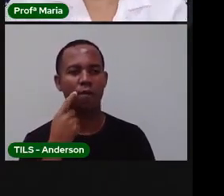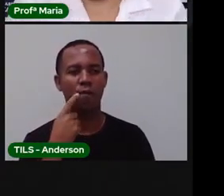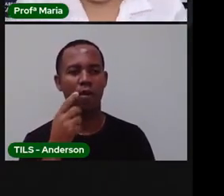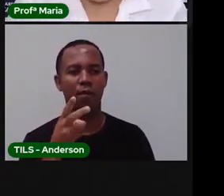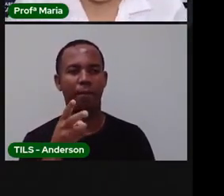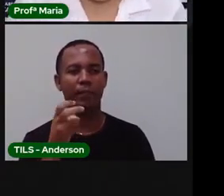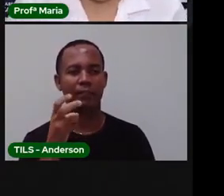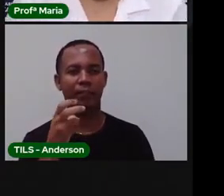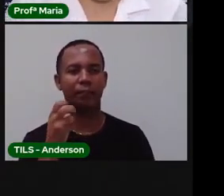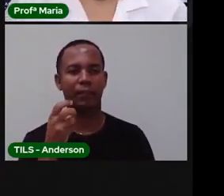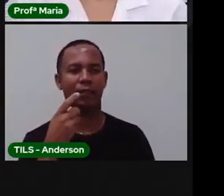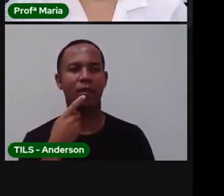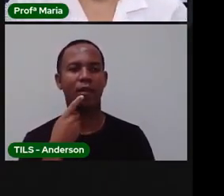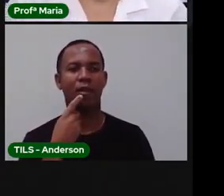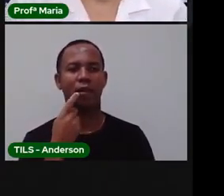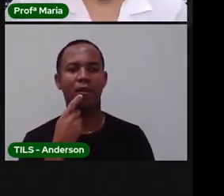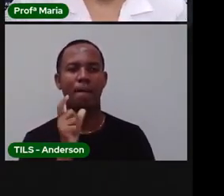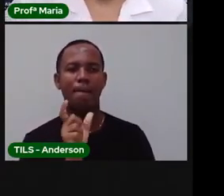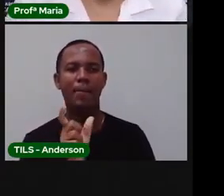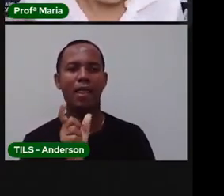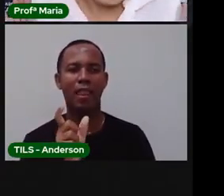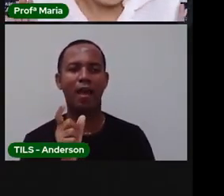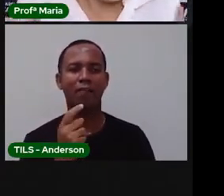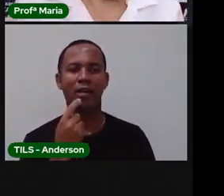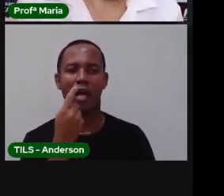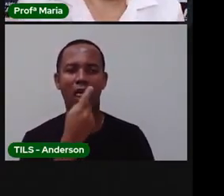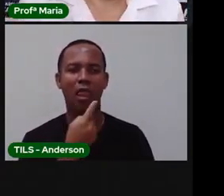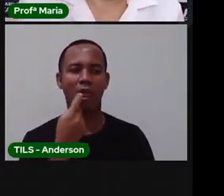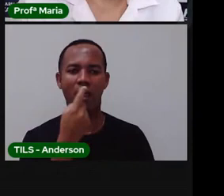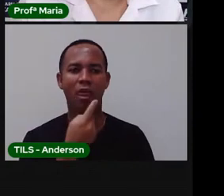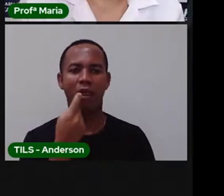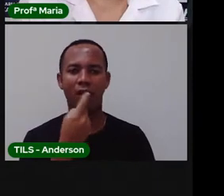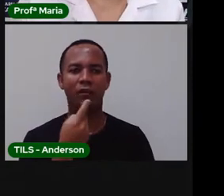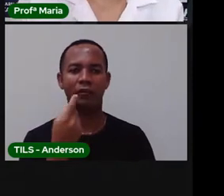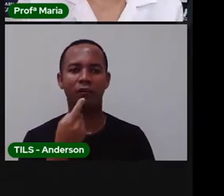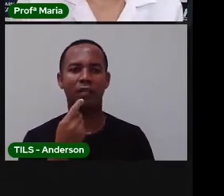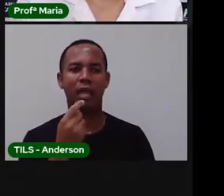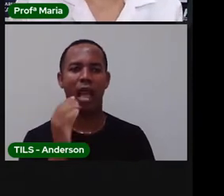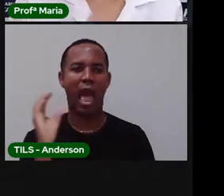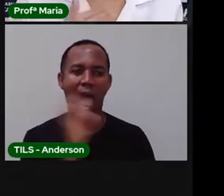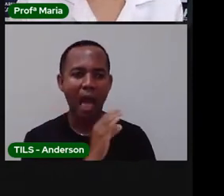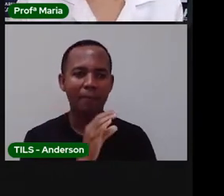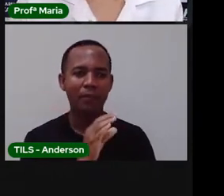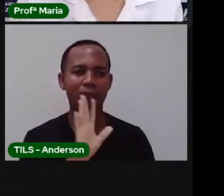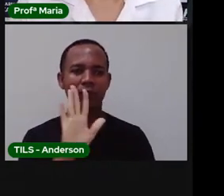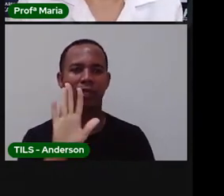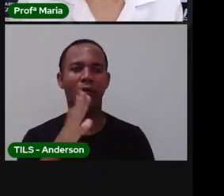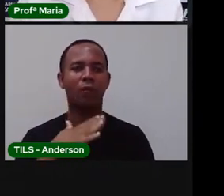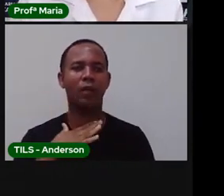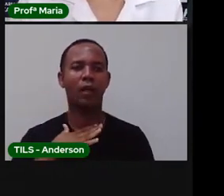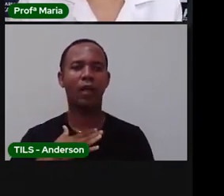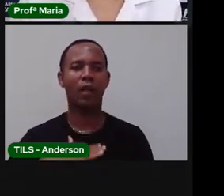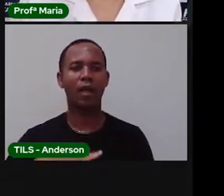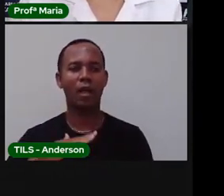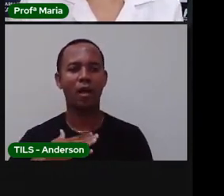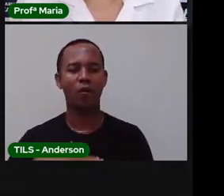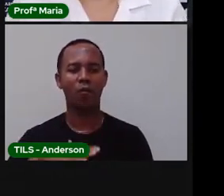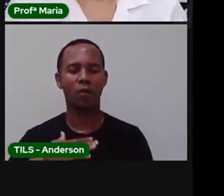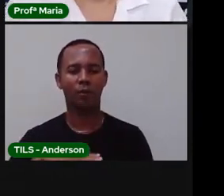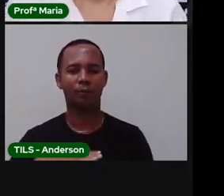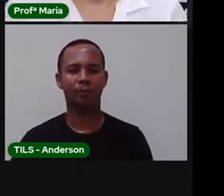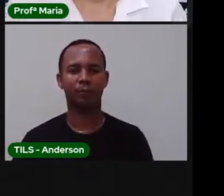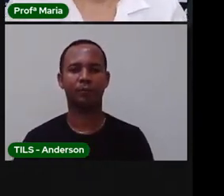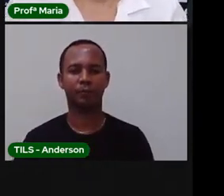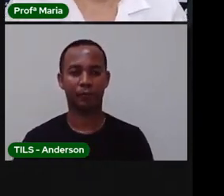no espelho e falar devagarzinho. Porque se falar, cavalo, você não consegue. Então você tem que falar o quê? Diva. Gá.